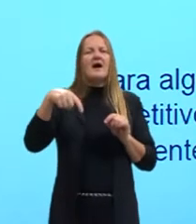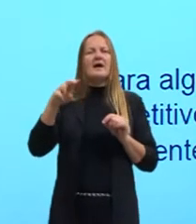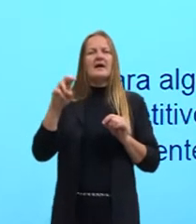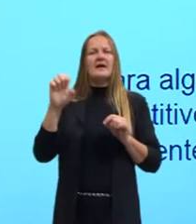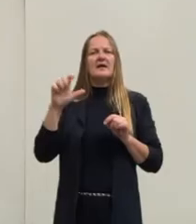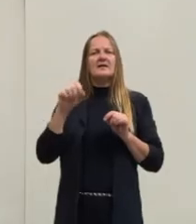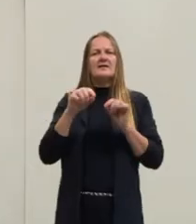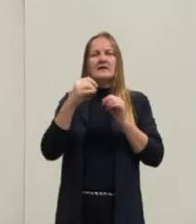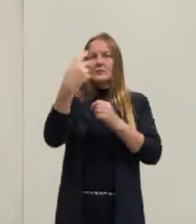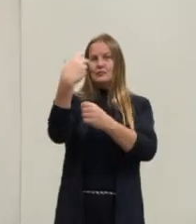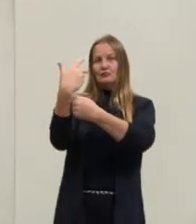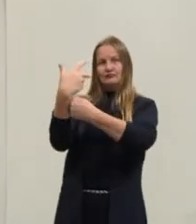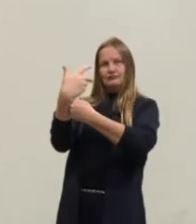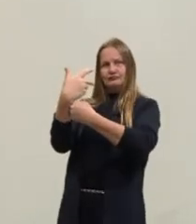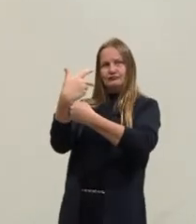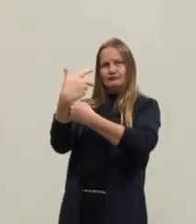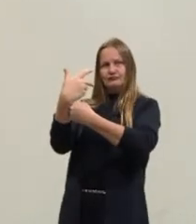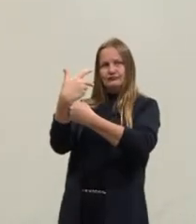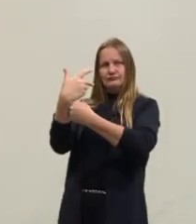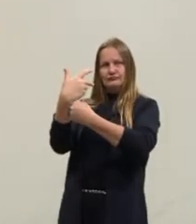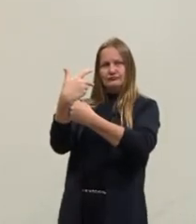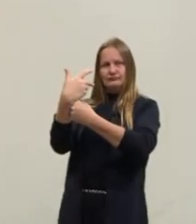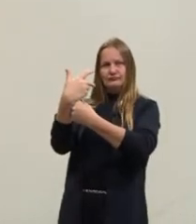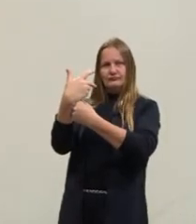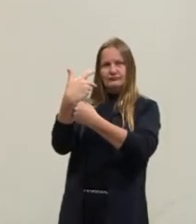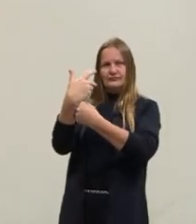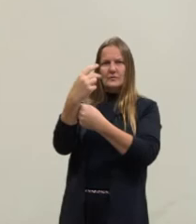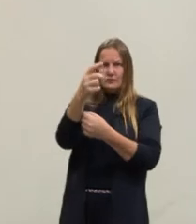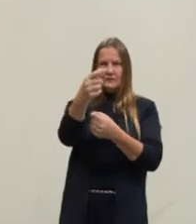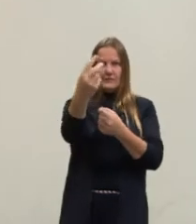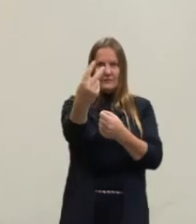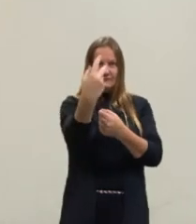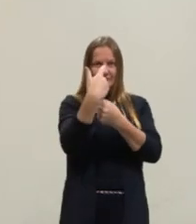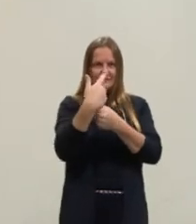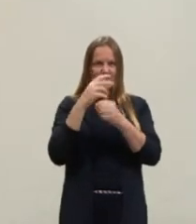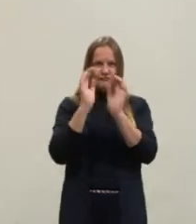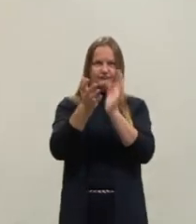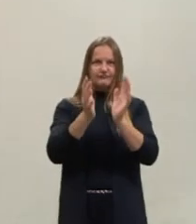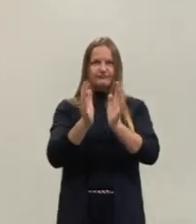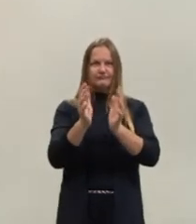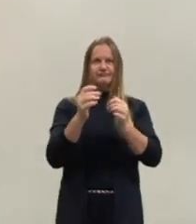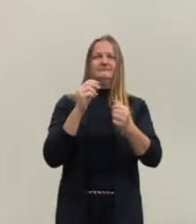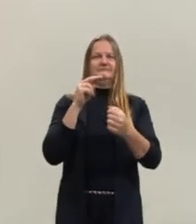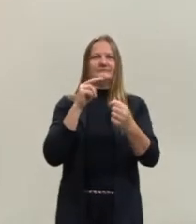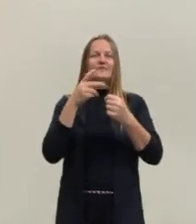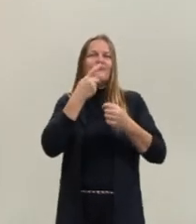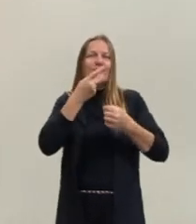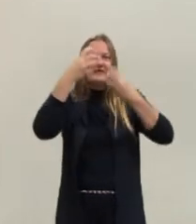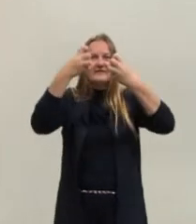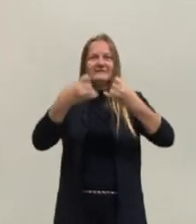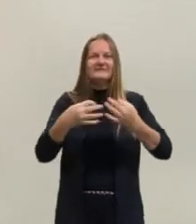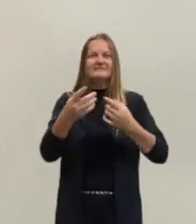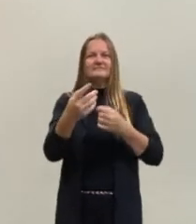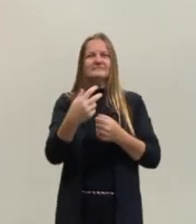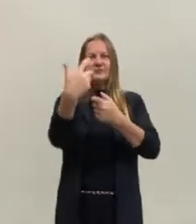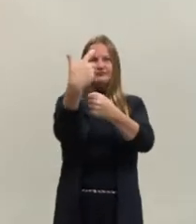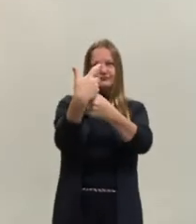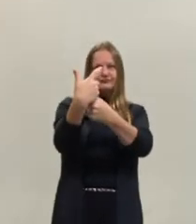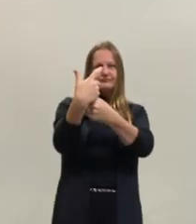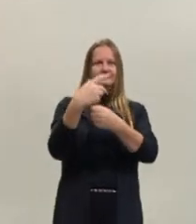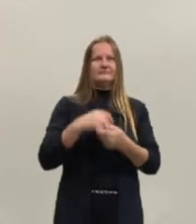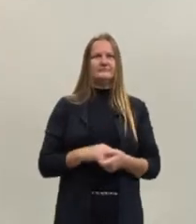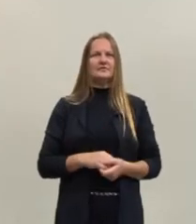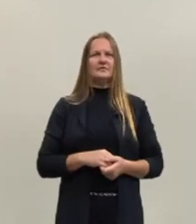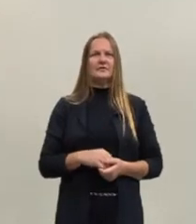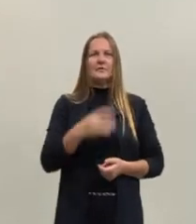camera, that camera, em minha frente, né? Estou falando para câmeras, onde tem, onde está, desculpe, o